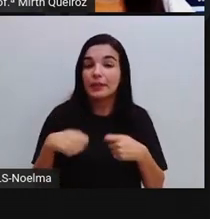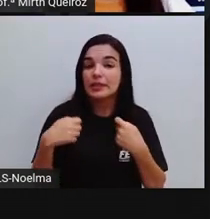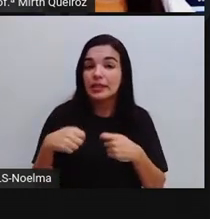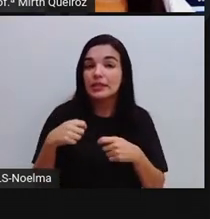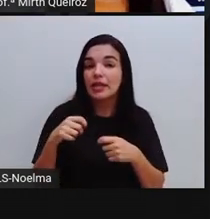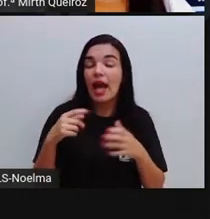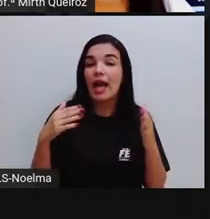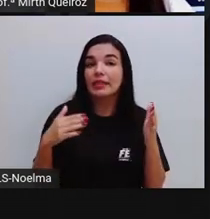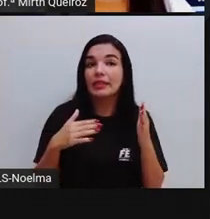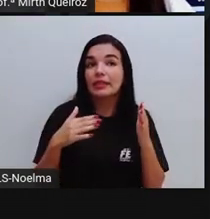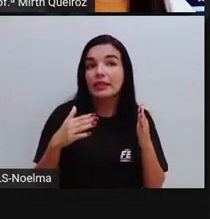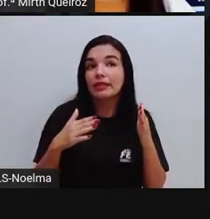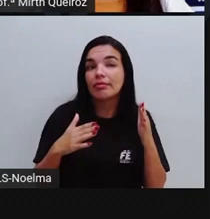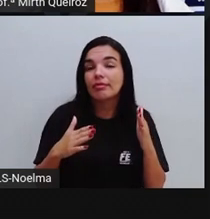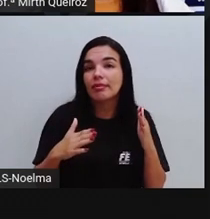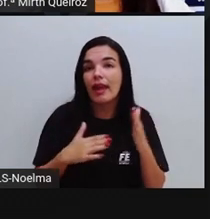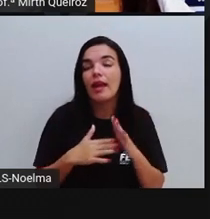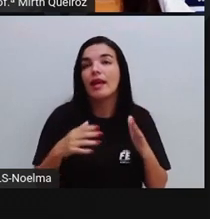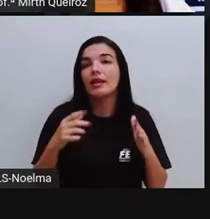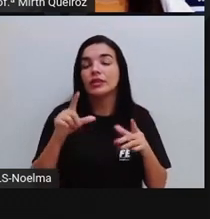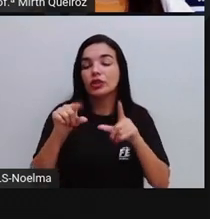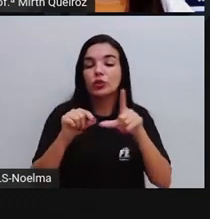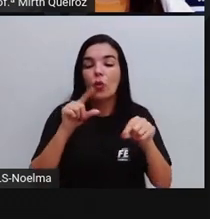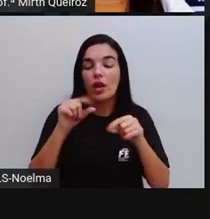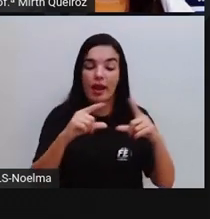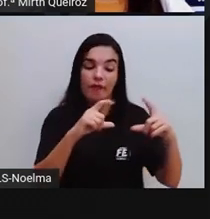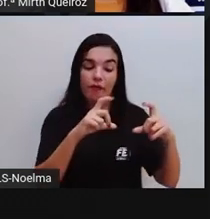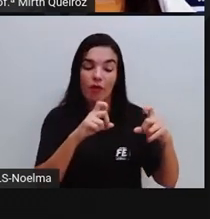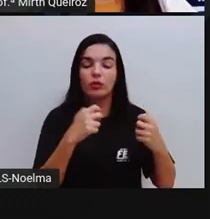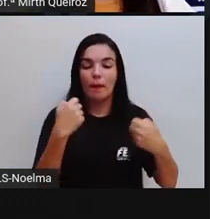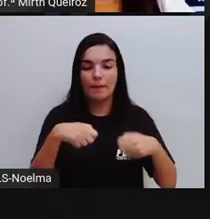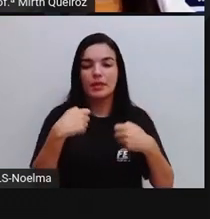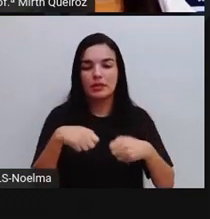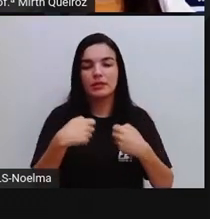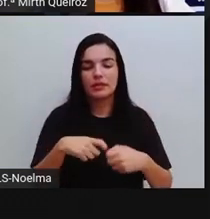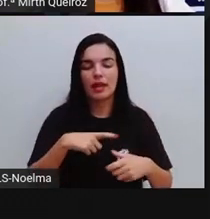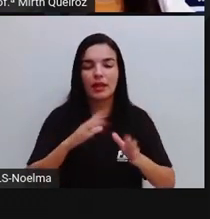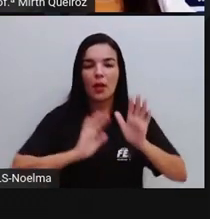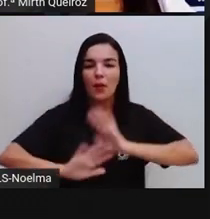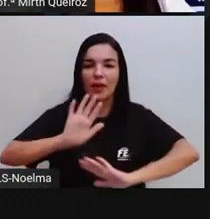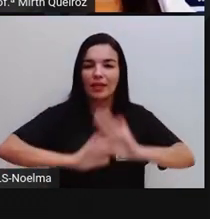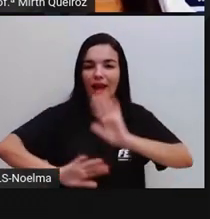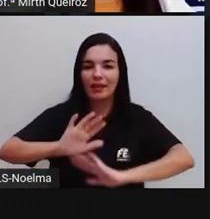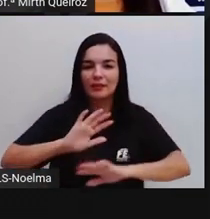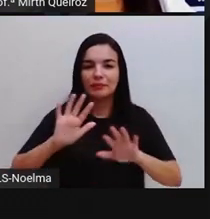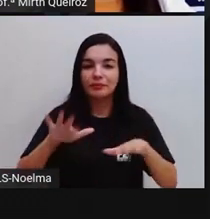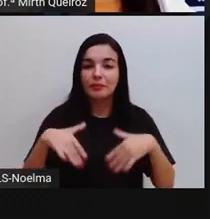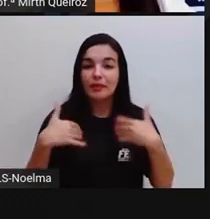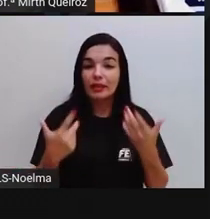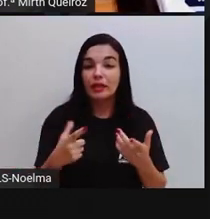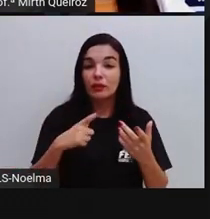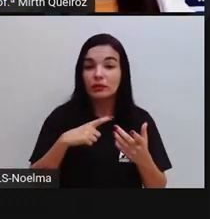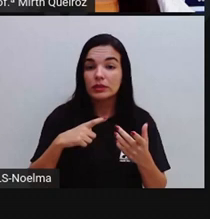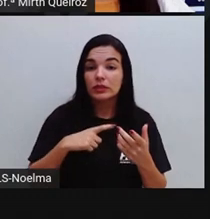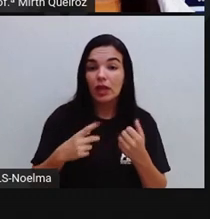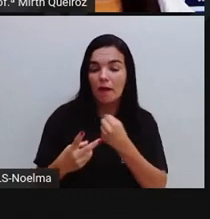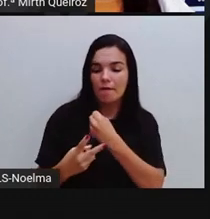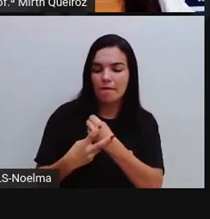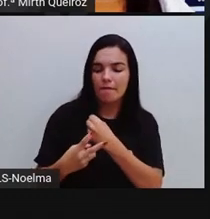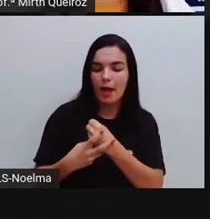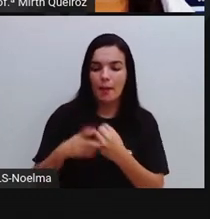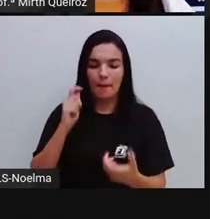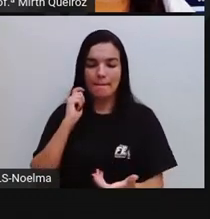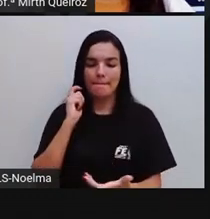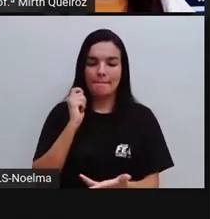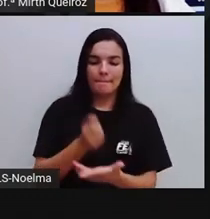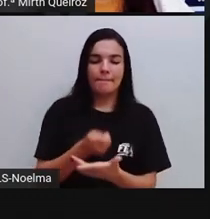escolha da imagem, a gente tem que tomar muito cuidado ao produzir um anúncio publicitário. São repletos de verbos no imperativo,